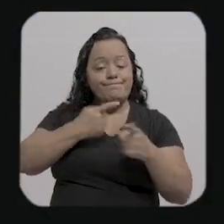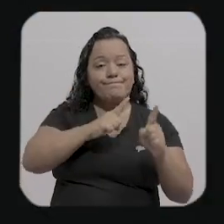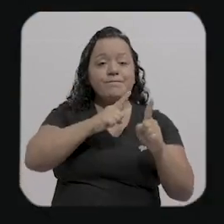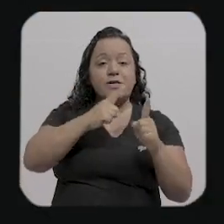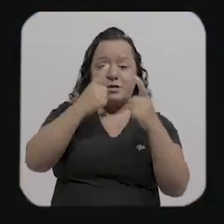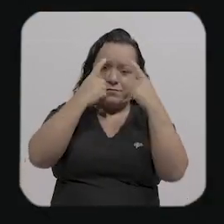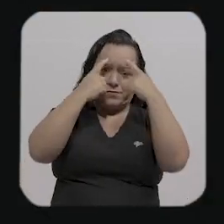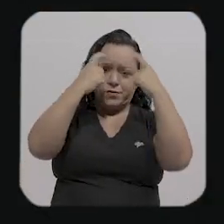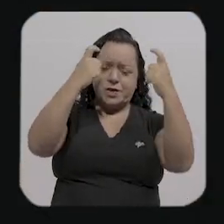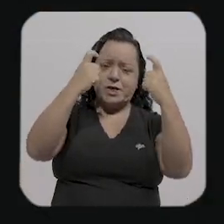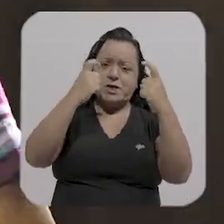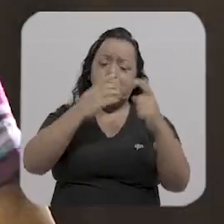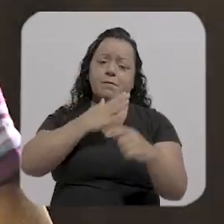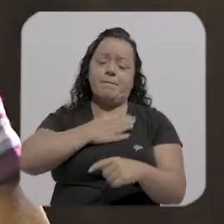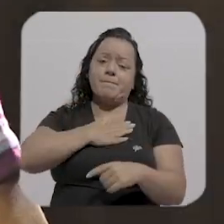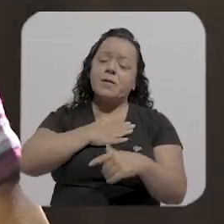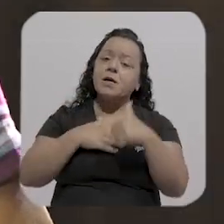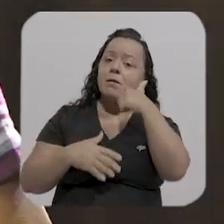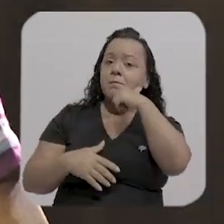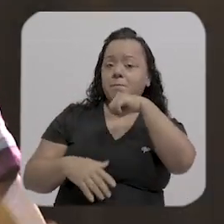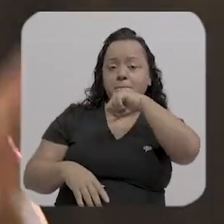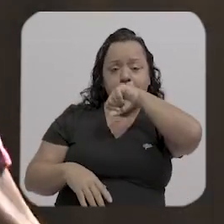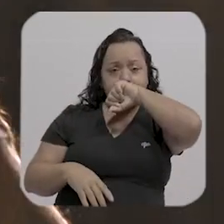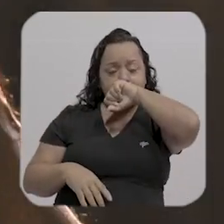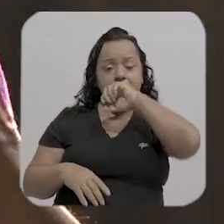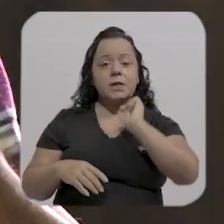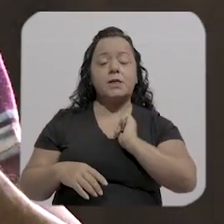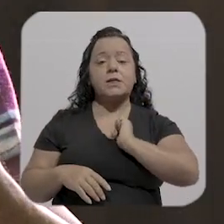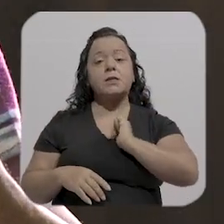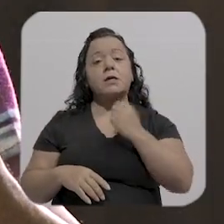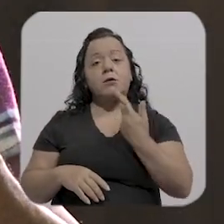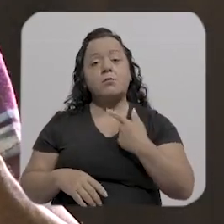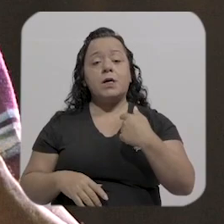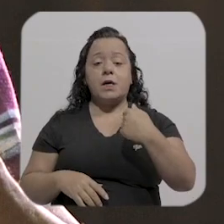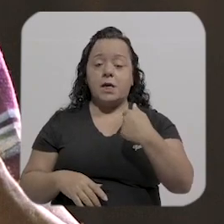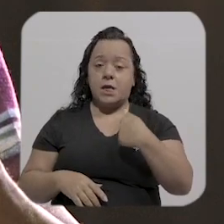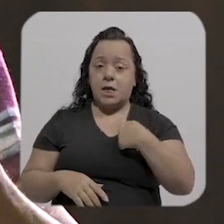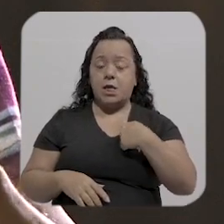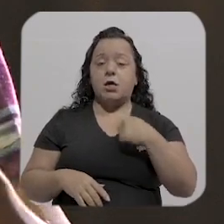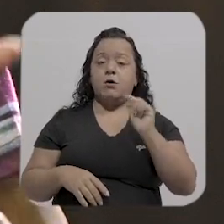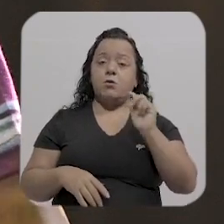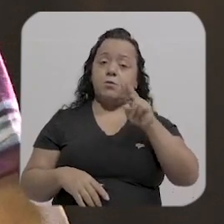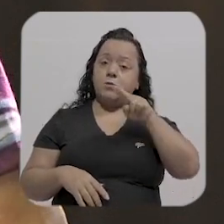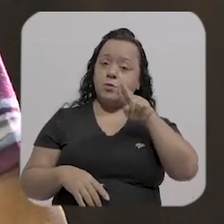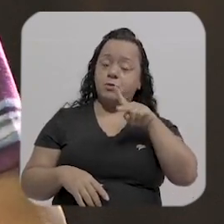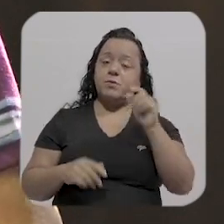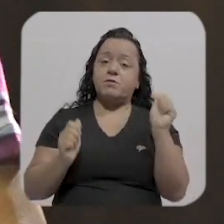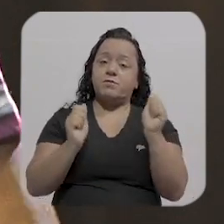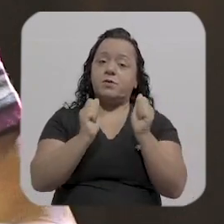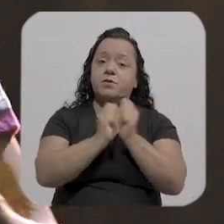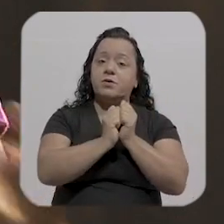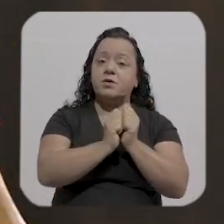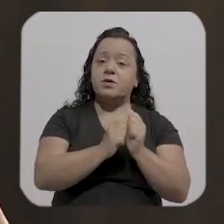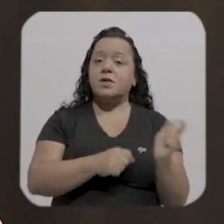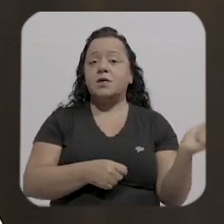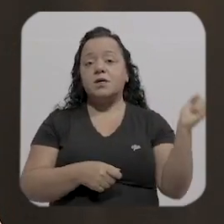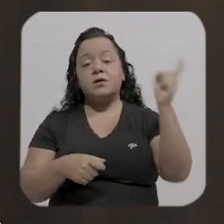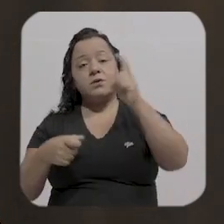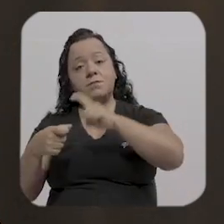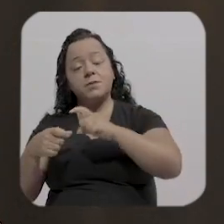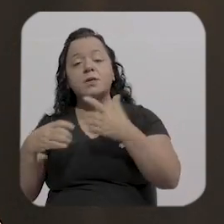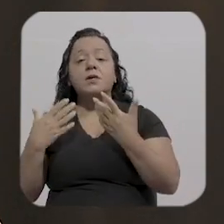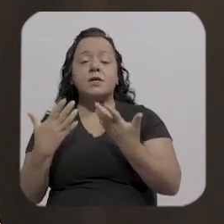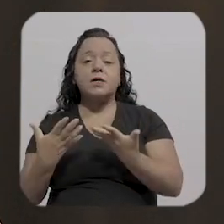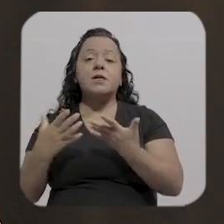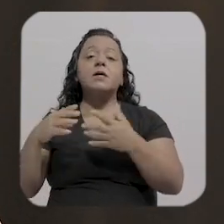e isso fez com que meus irmãos e eu viessemos morar na cidade. E cada um veio morar com um parente, na casa